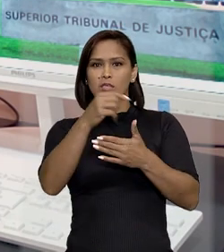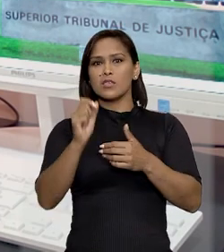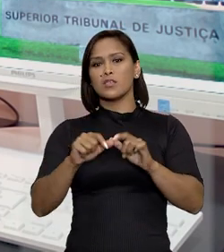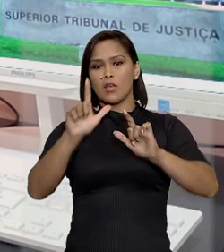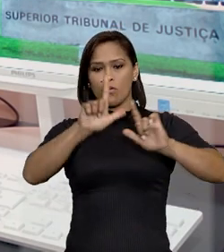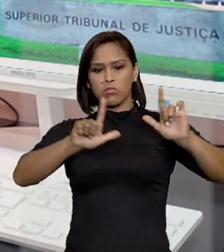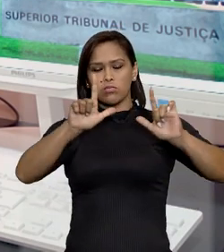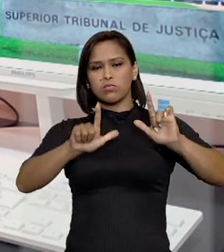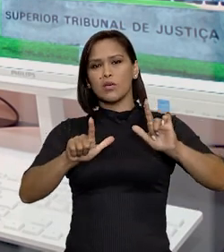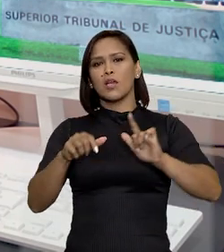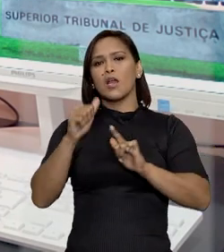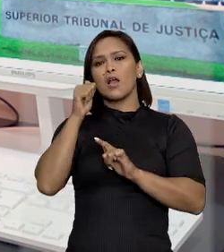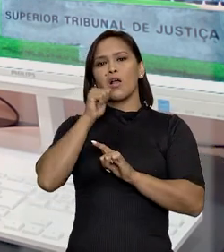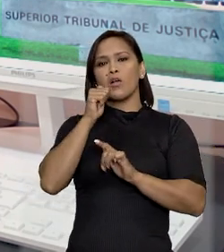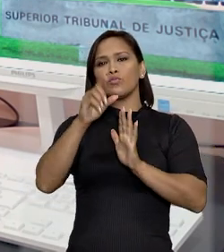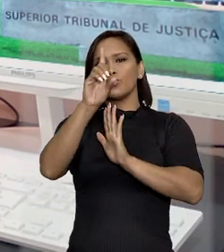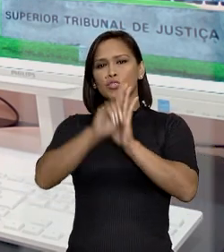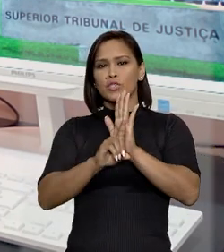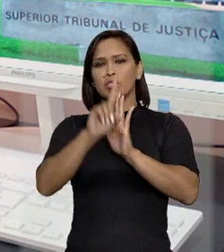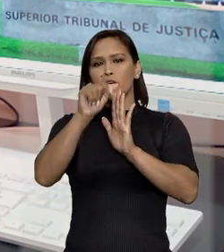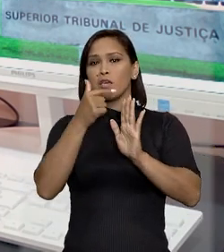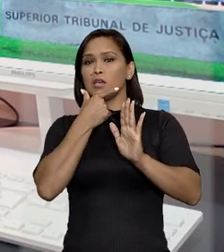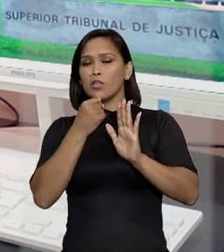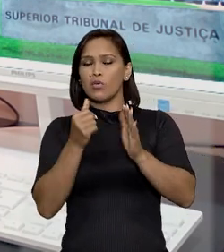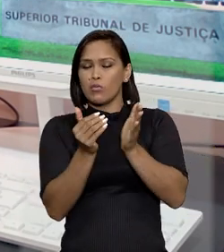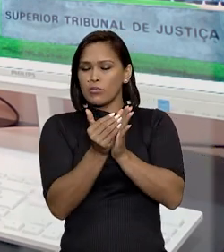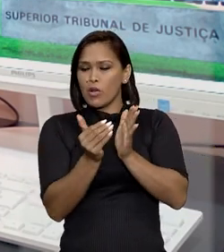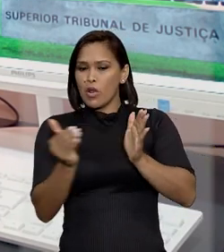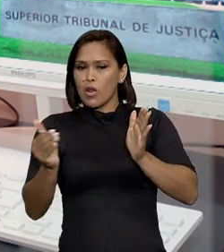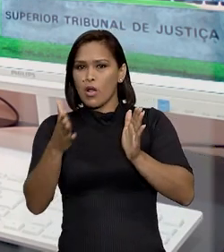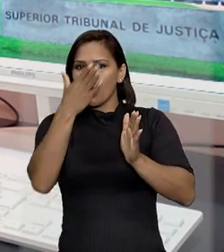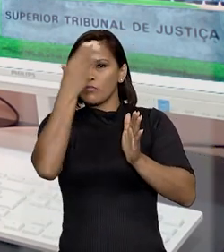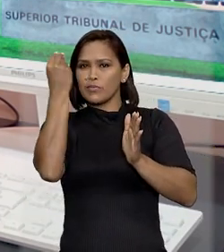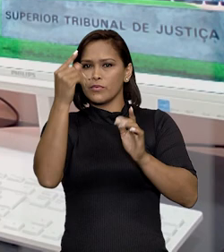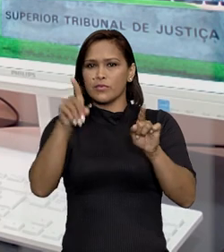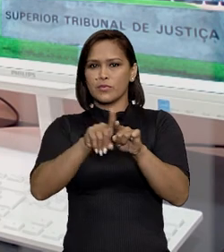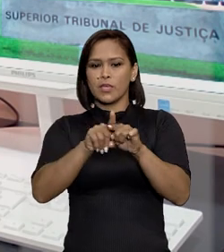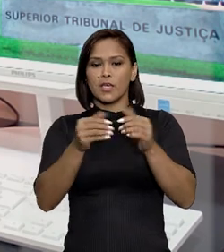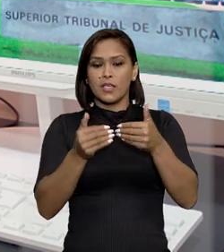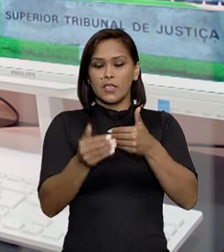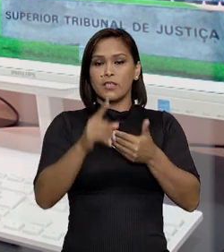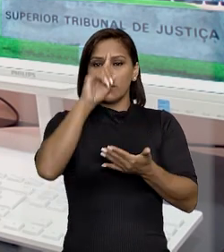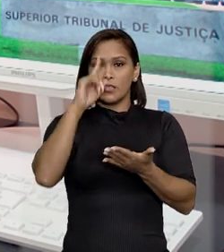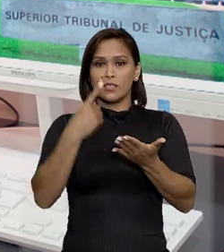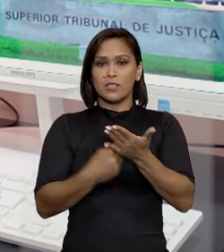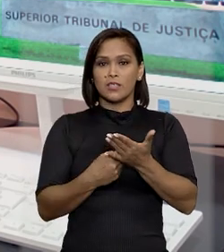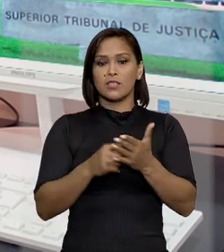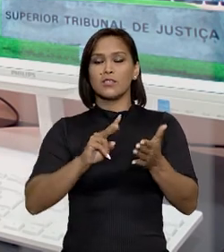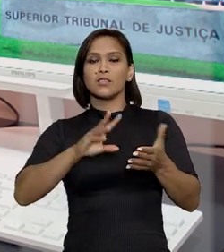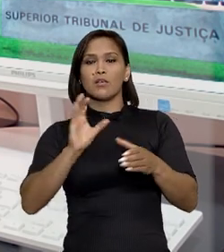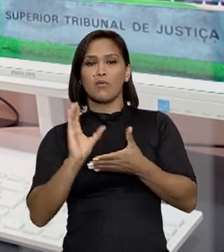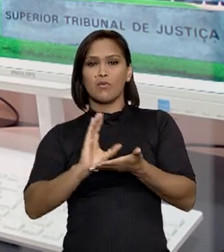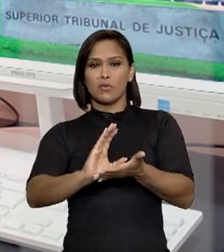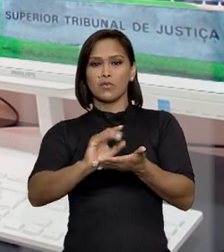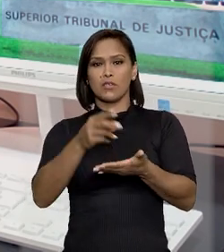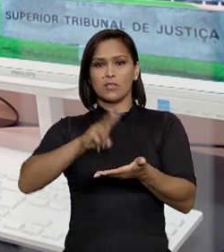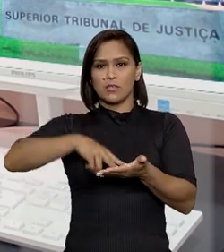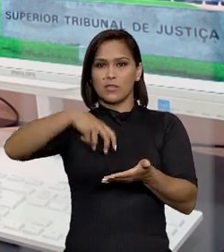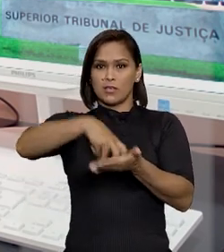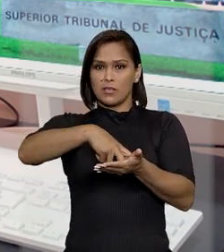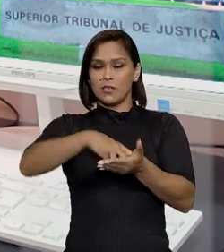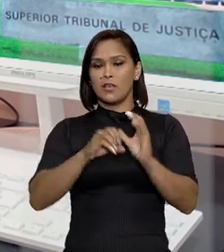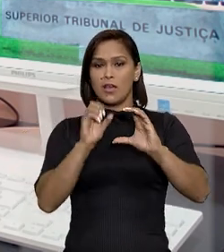reconheceu ao serralheiro o direito ao esquecimento diante do longo tempo transcorrido e da decisão do Conselho de